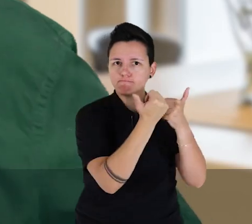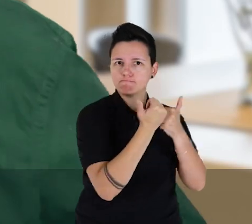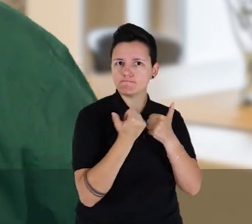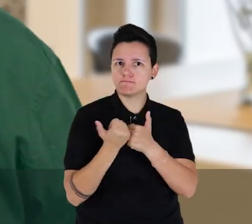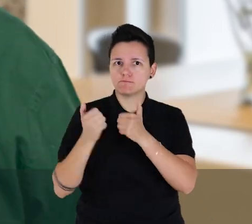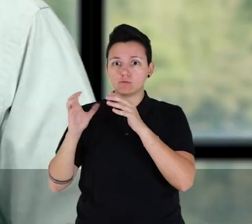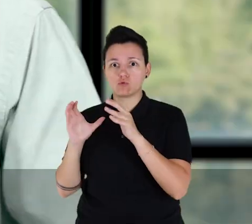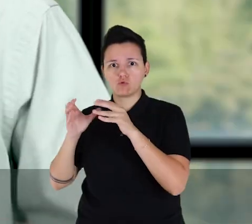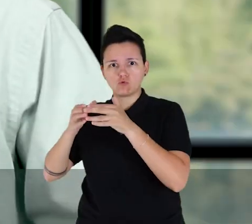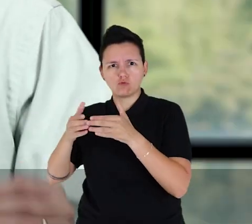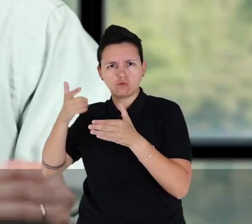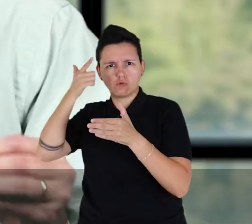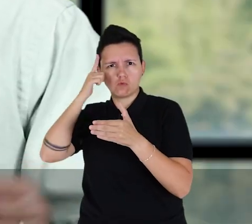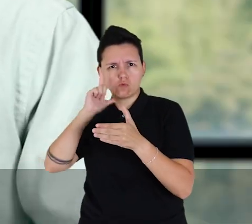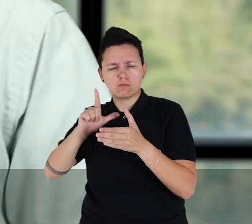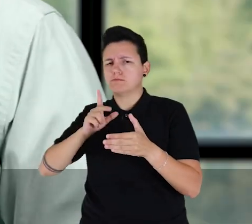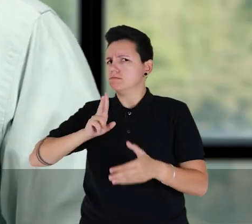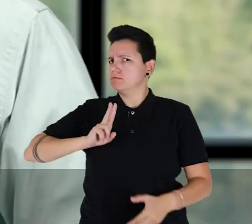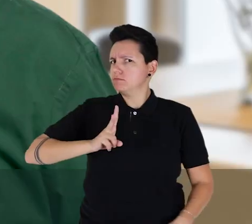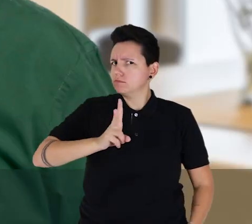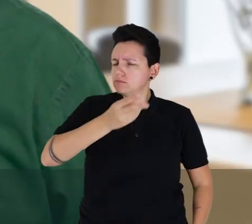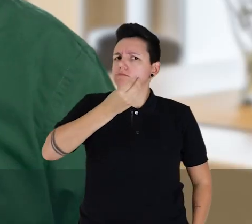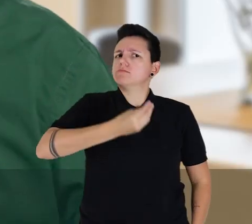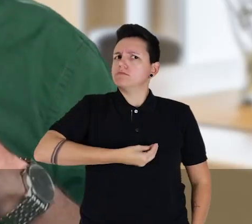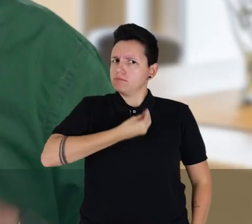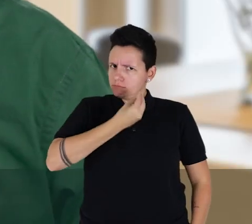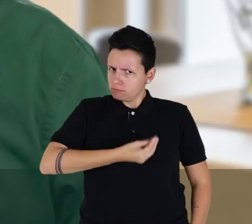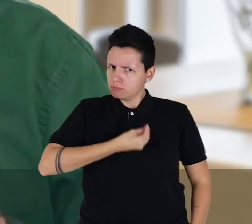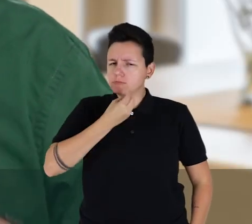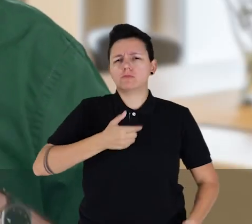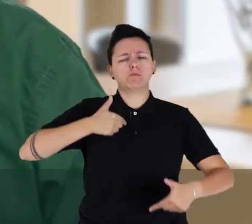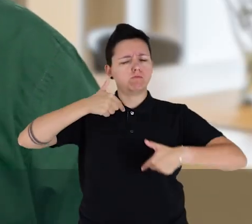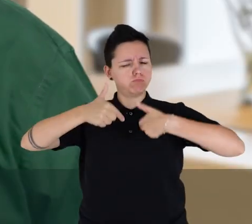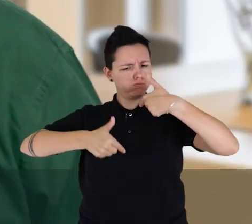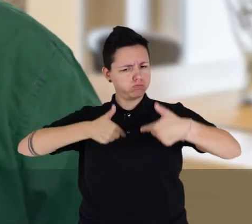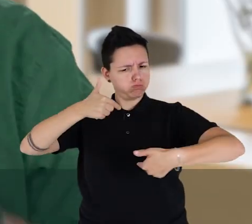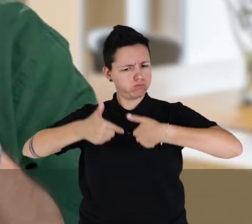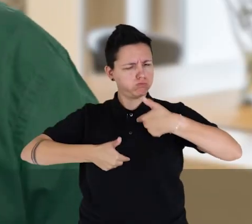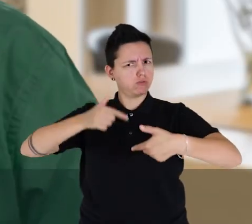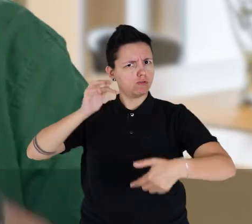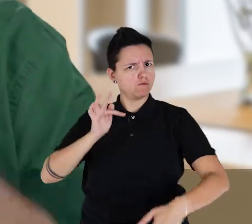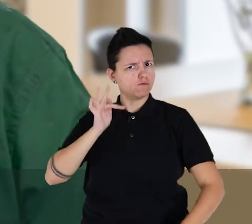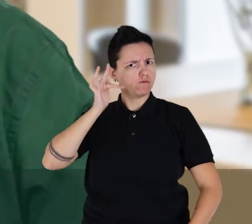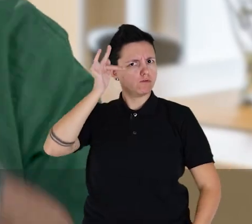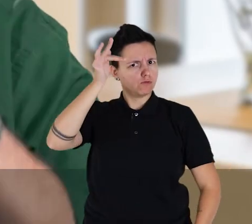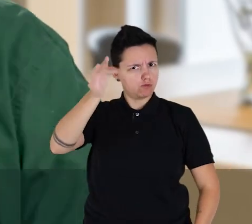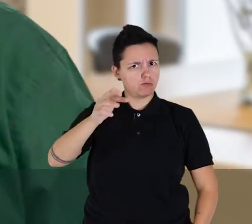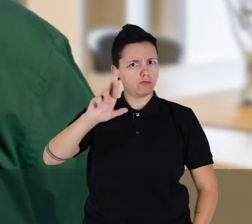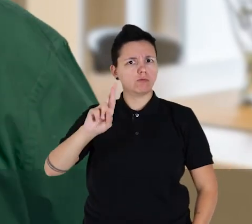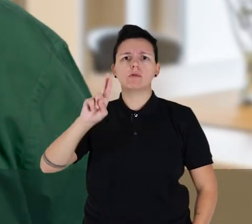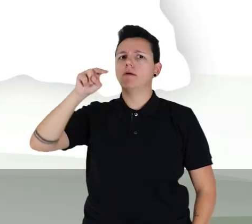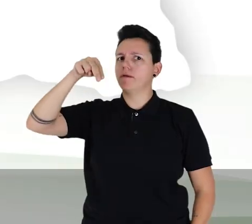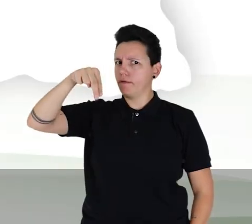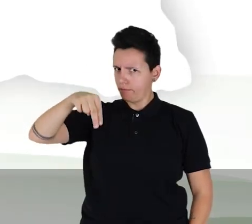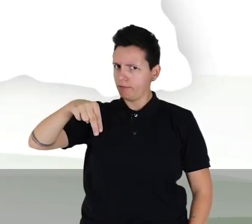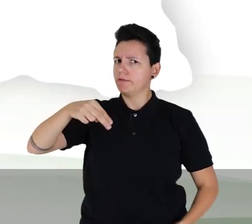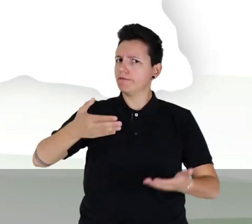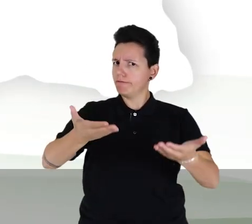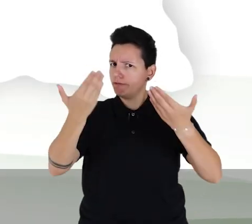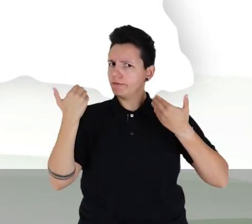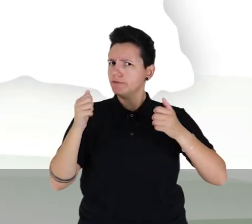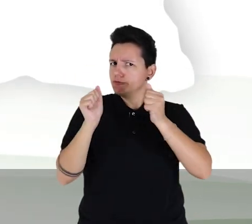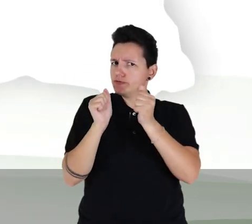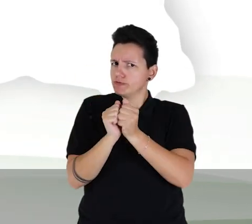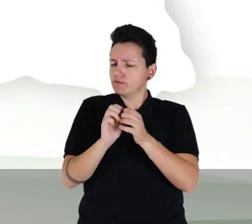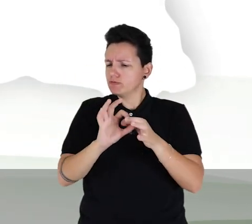tem passado, que está sempre presente e que trabalha pelo futuro do Rio Grande do Norte. Vem com a